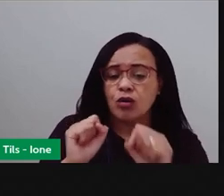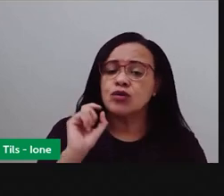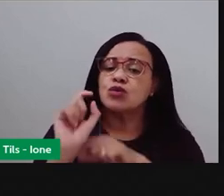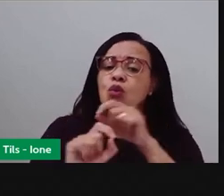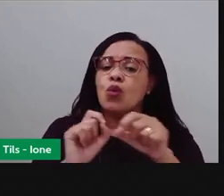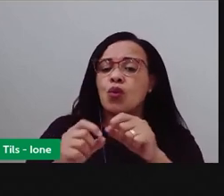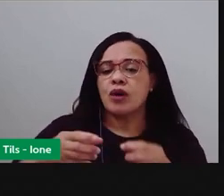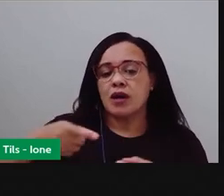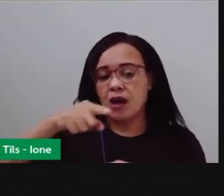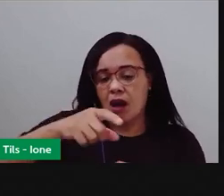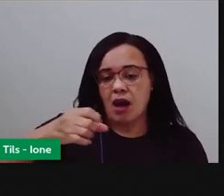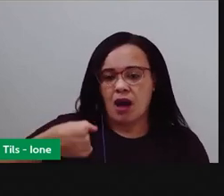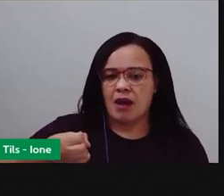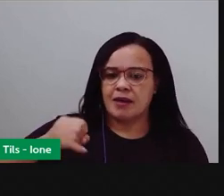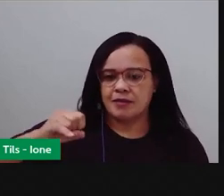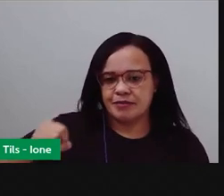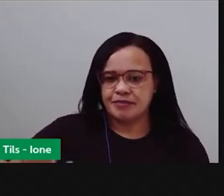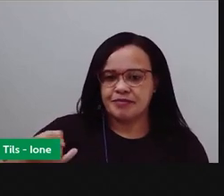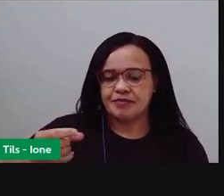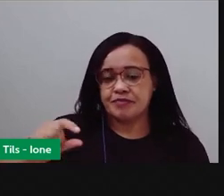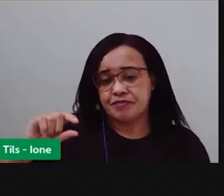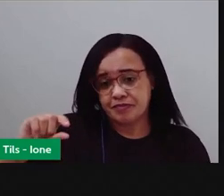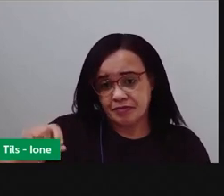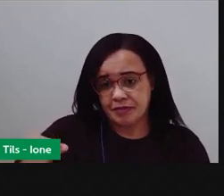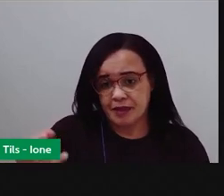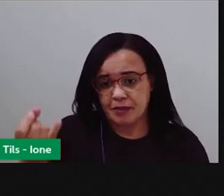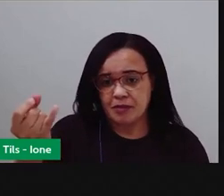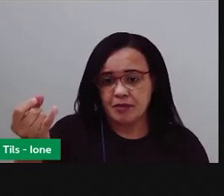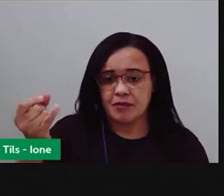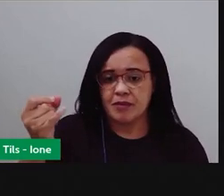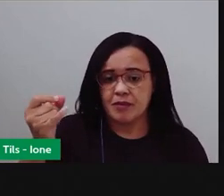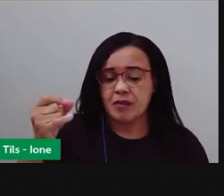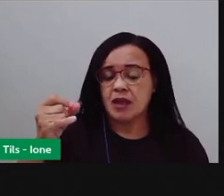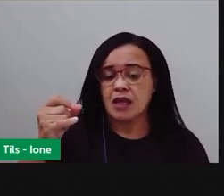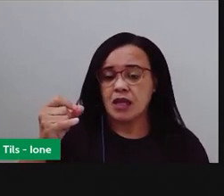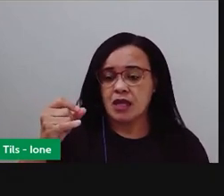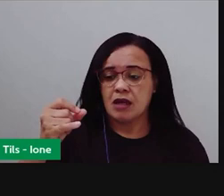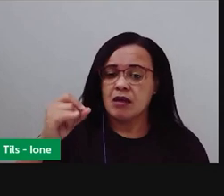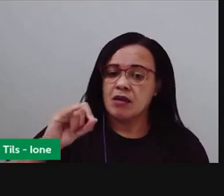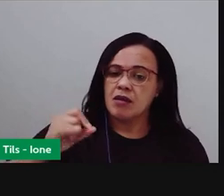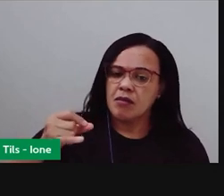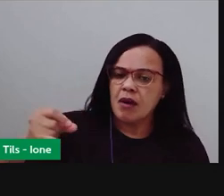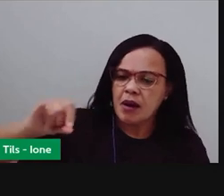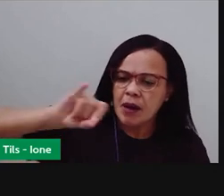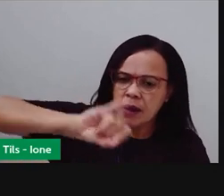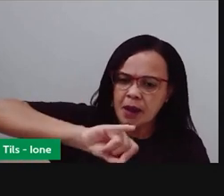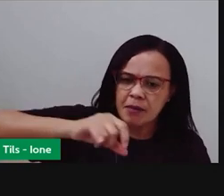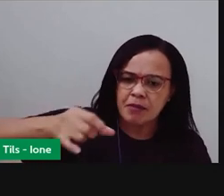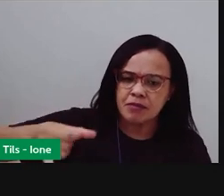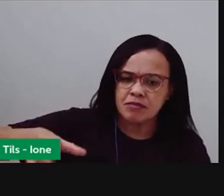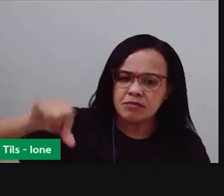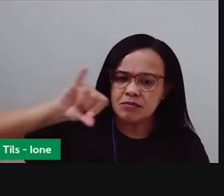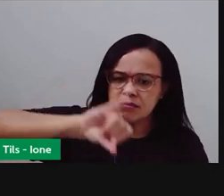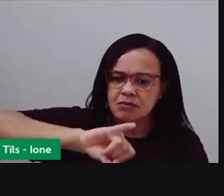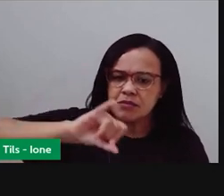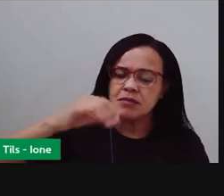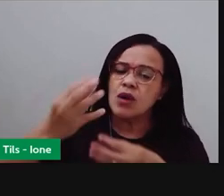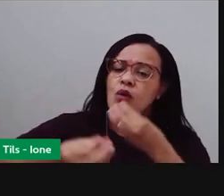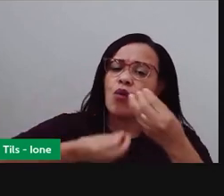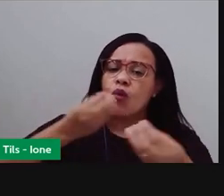medir a massa do ingrediente que a gente vai usar, que no caso é o